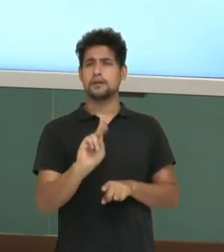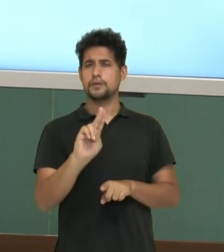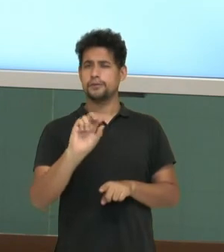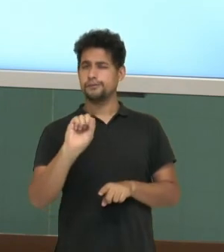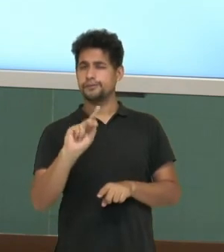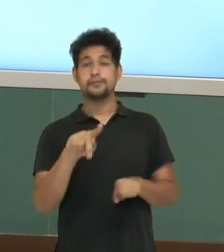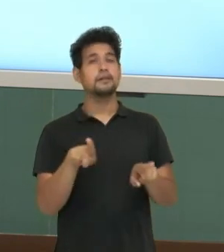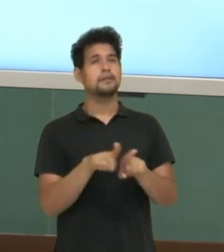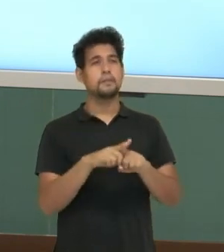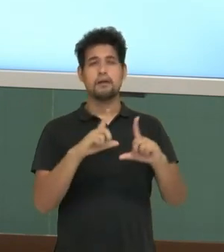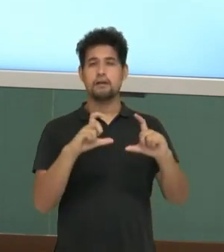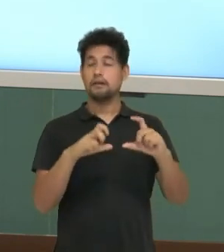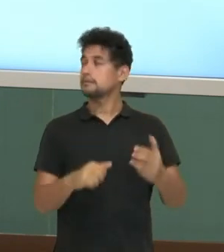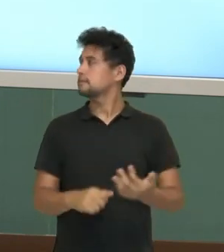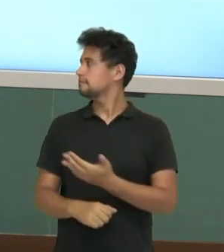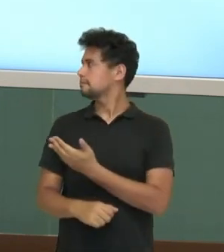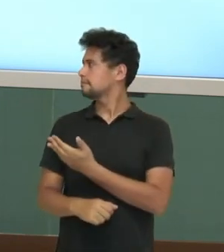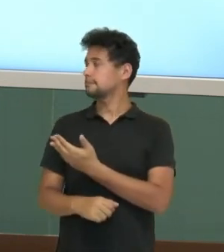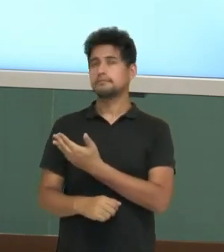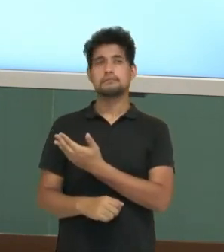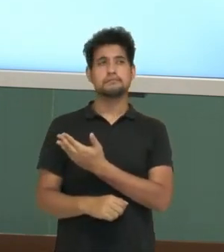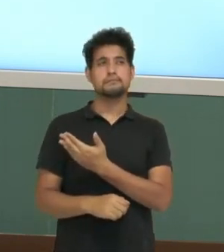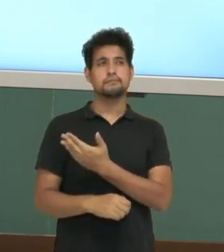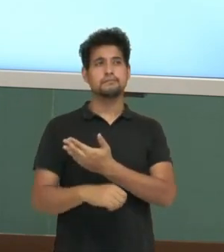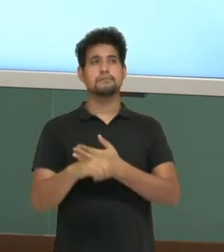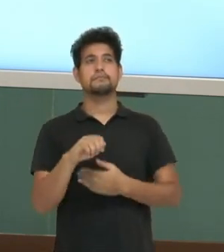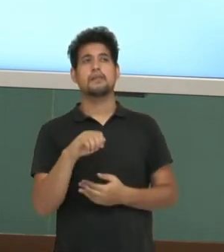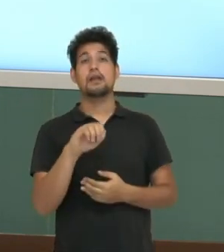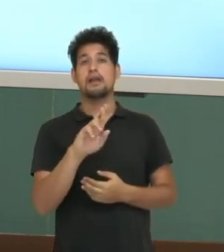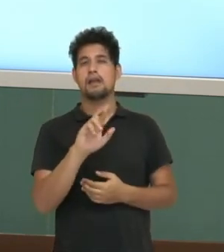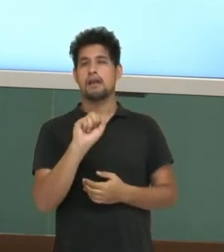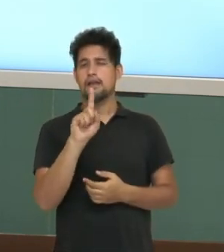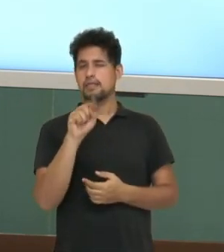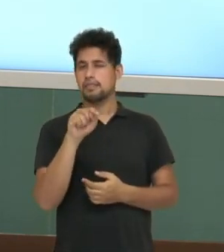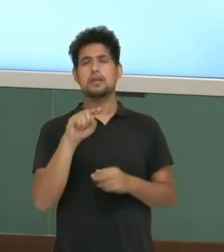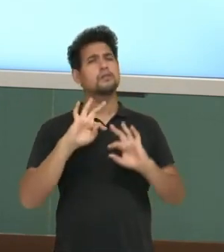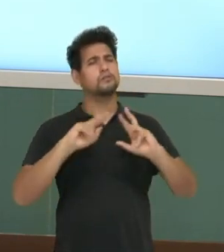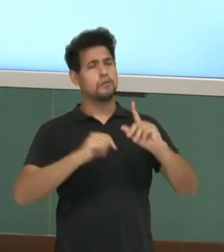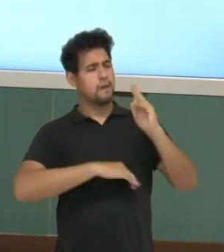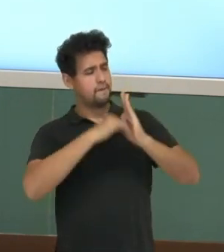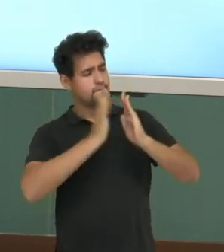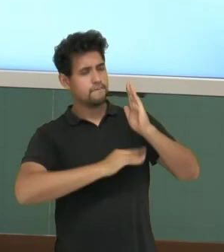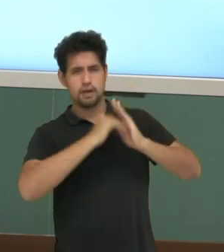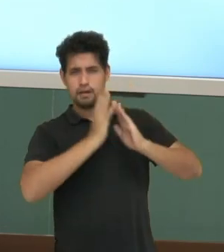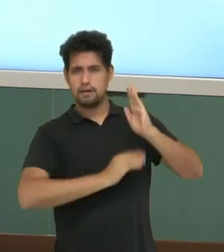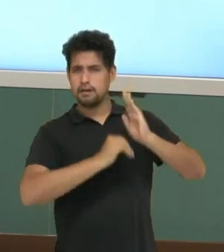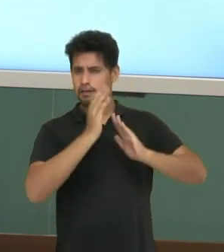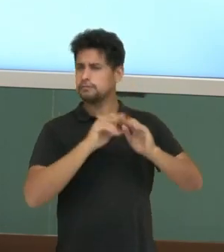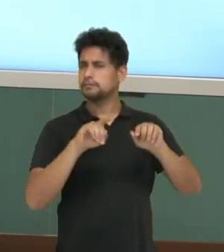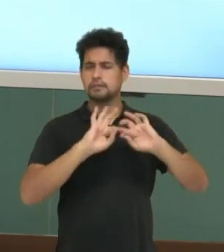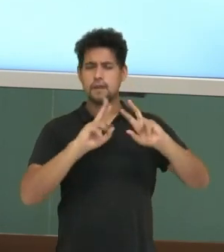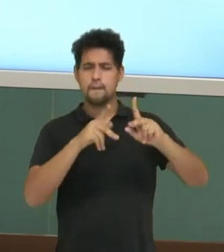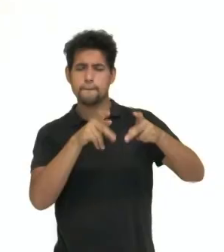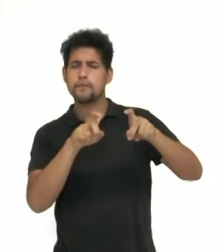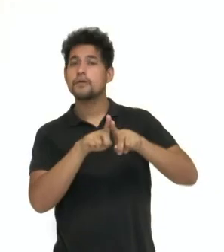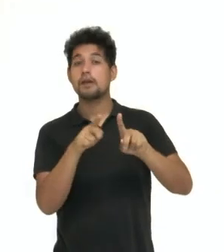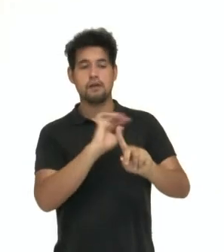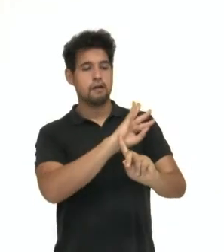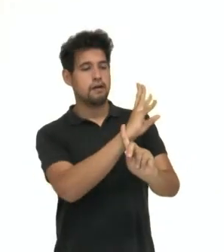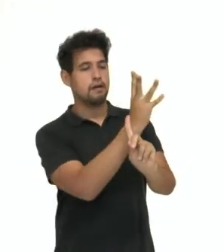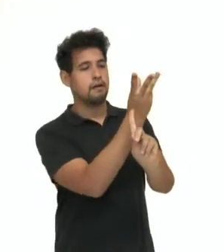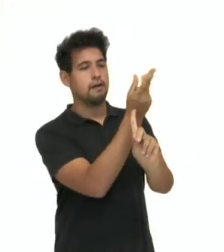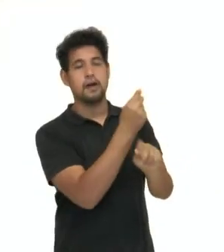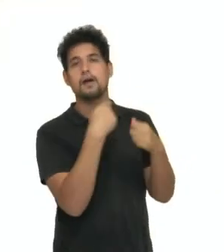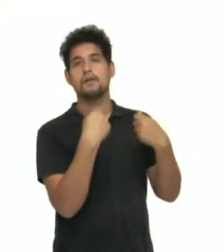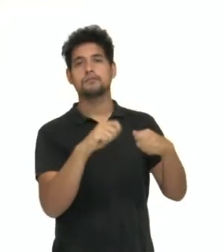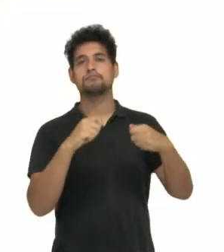amantes de René Magritte. São todos pinturas pertencentes ao movimento surrealista. E nessa perspectiva, o artista deve deixar